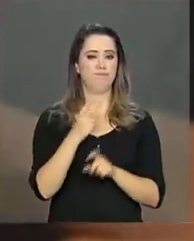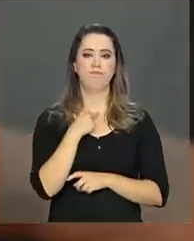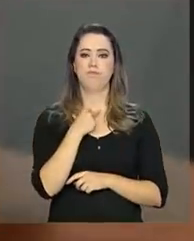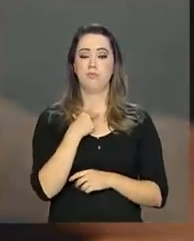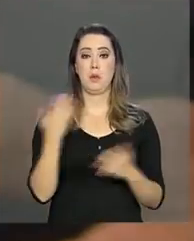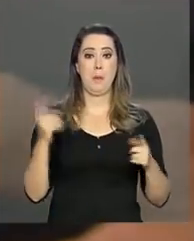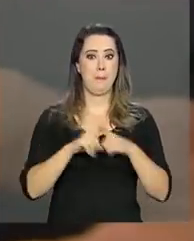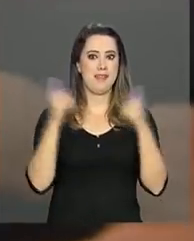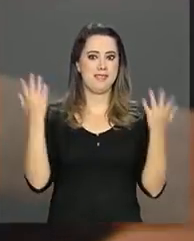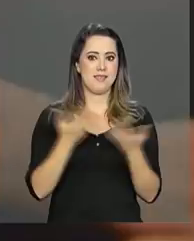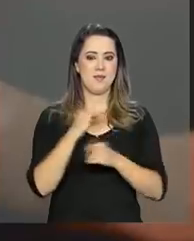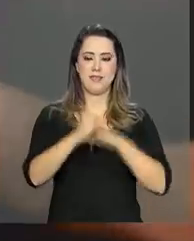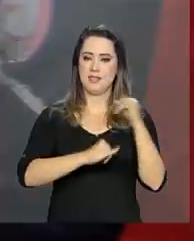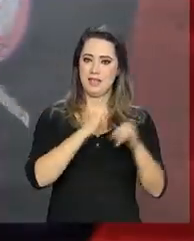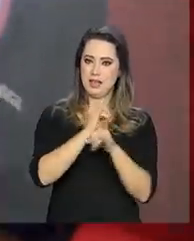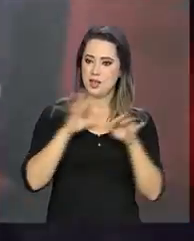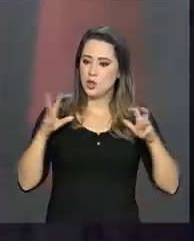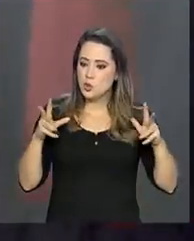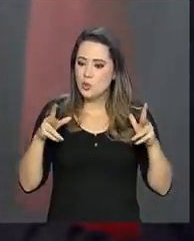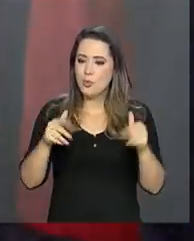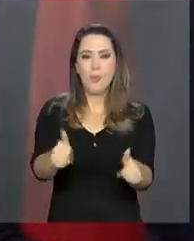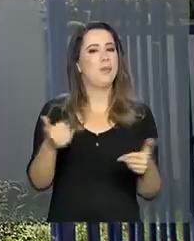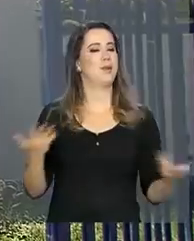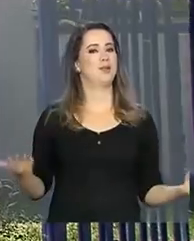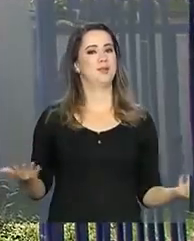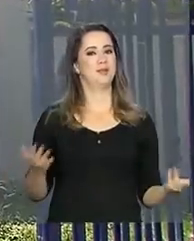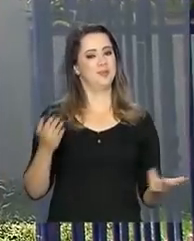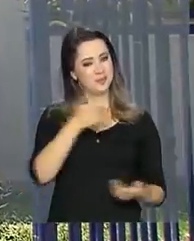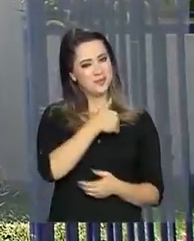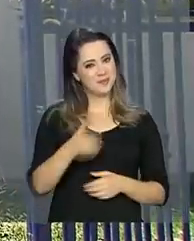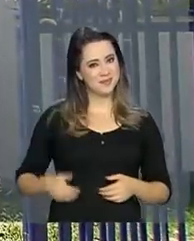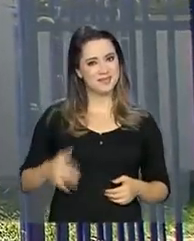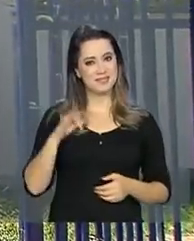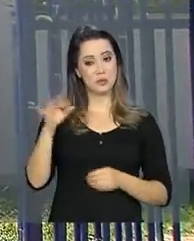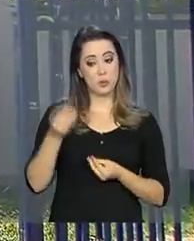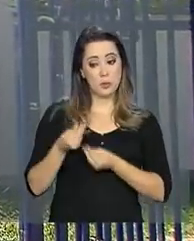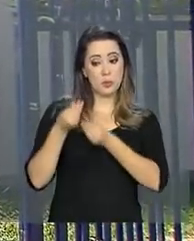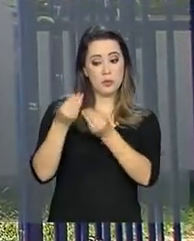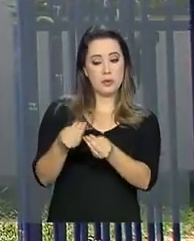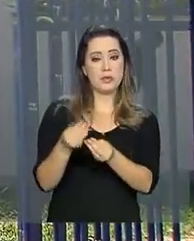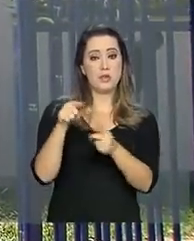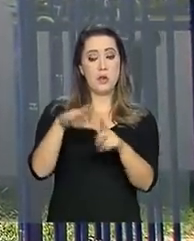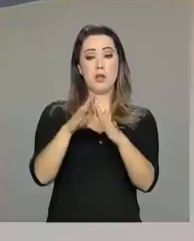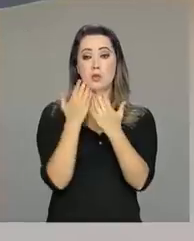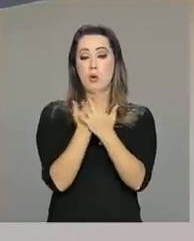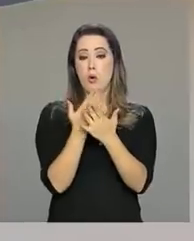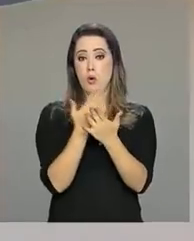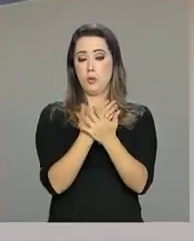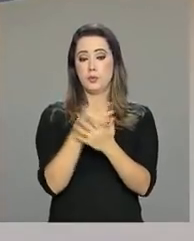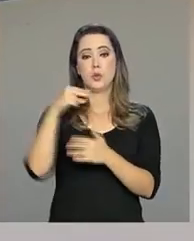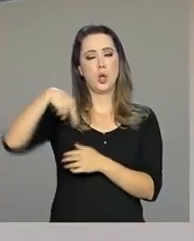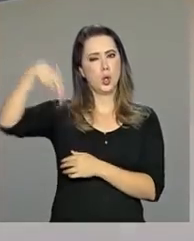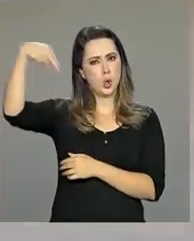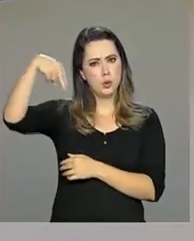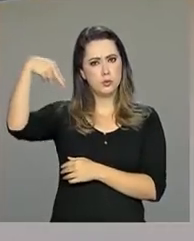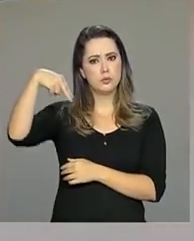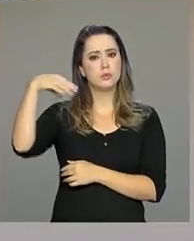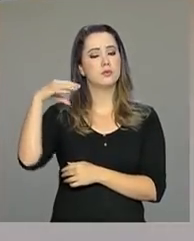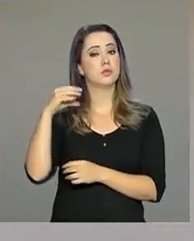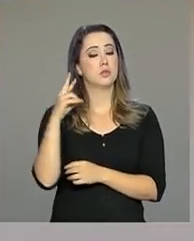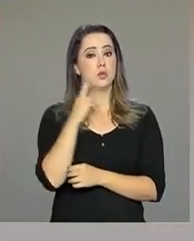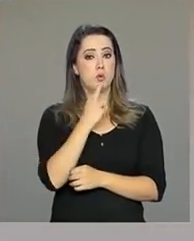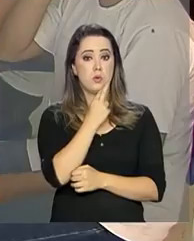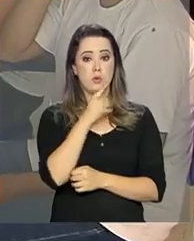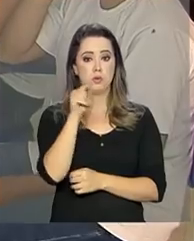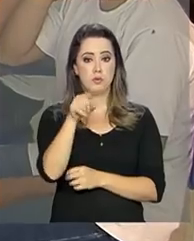Agora, com o programa Internet para Todos do governo federal, a escola que fica em Pacaraima, norte de Roraima, vai receber internet via